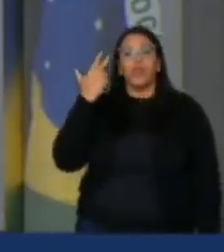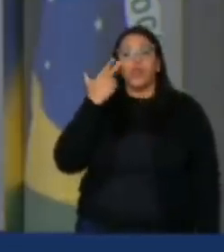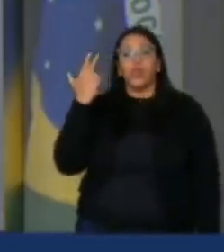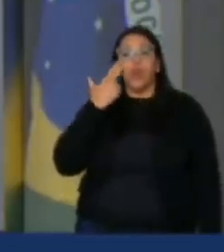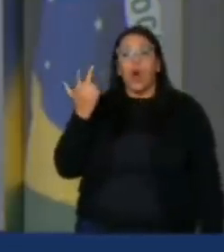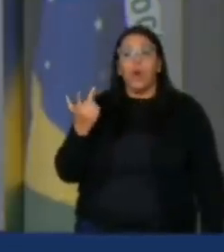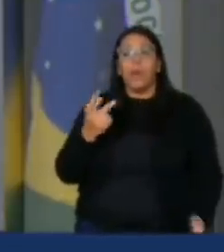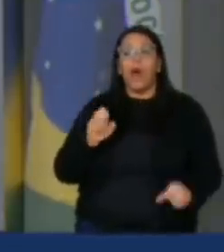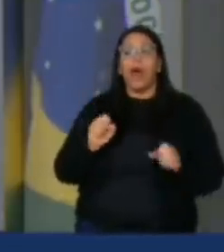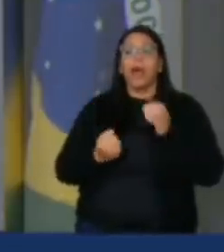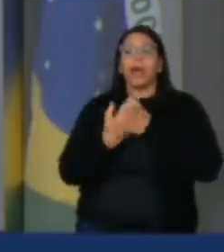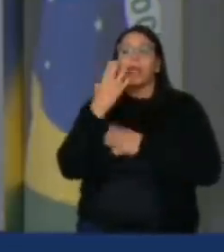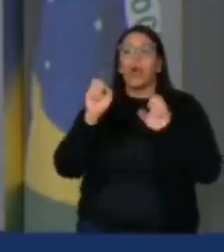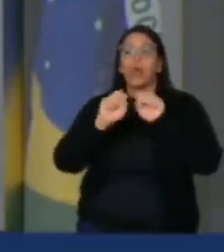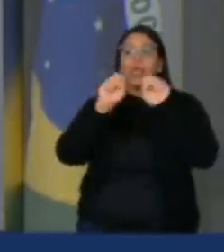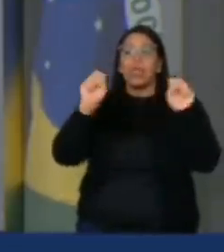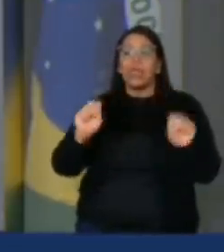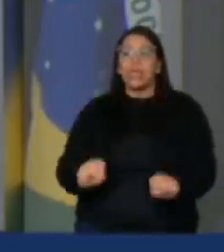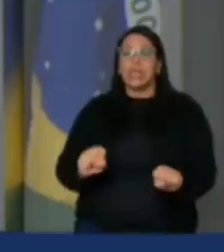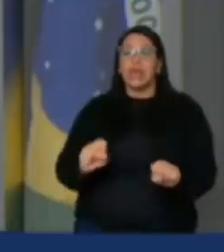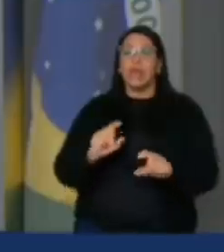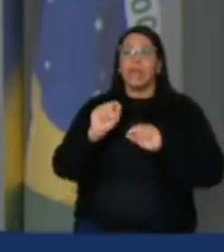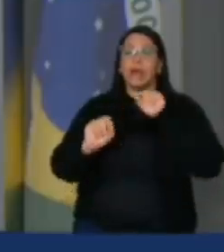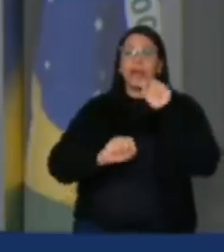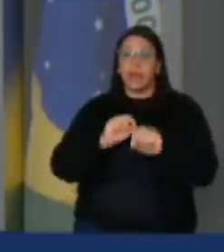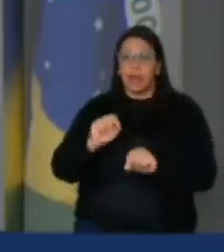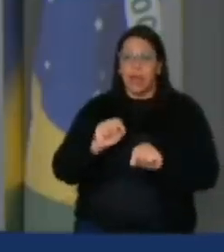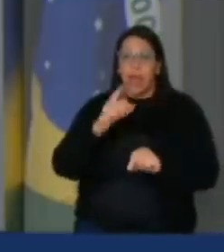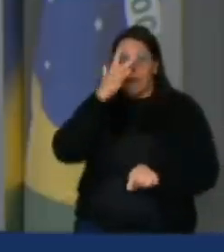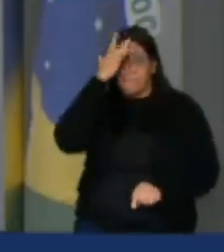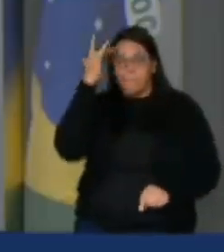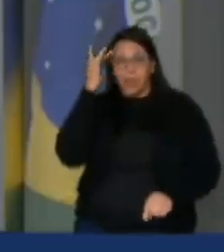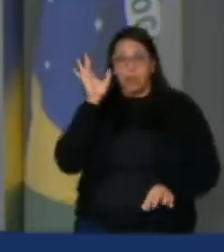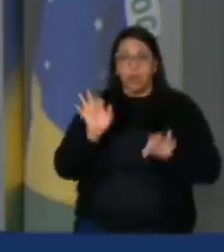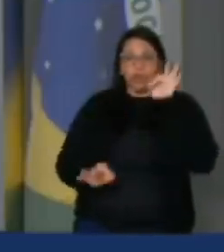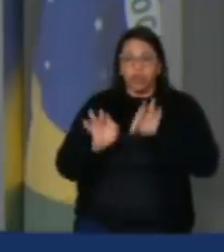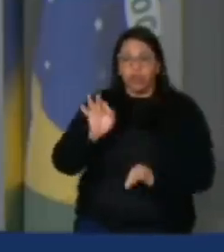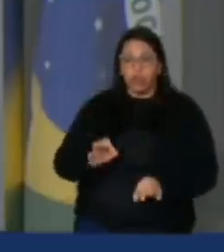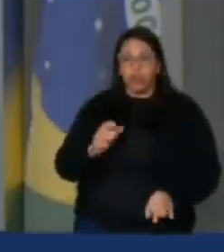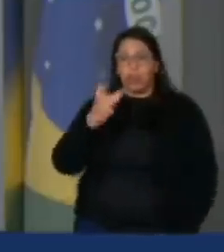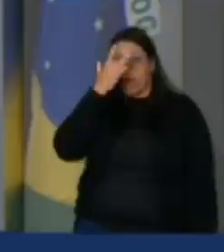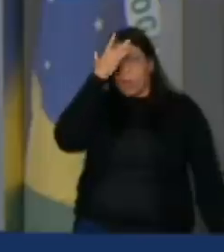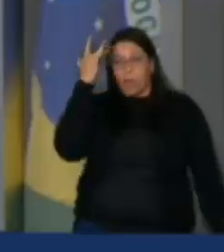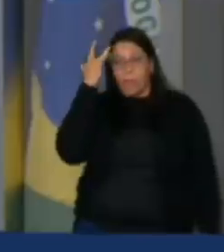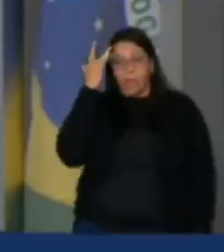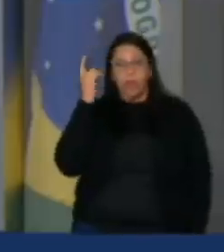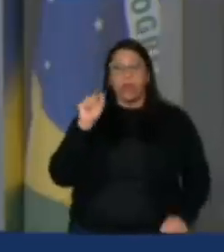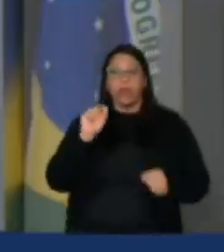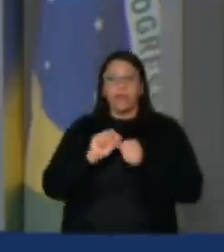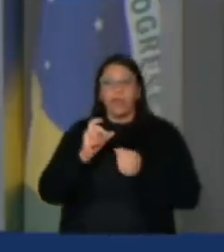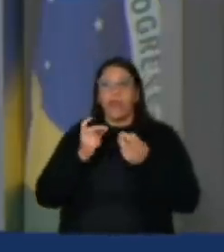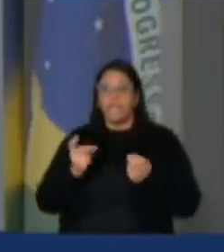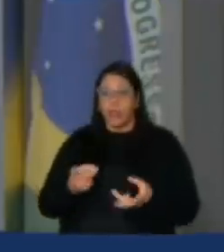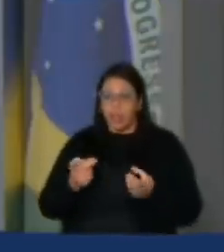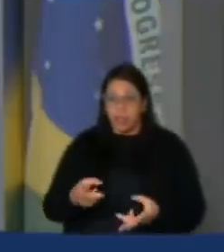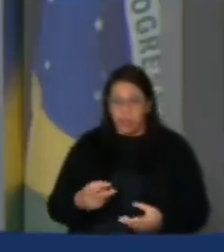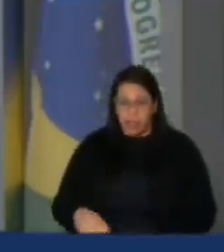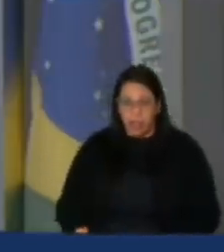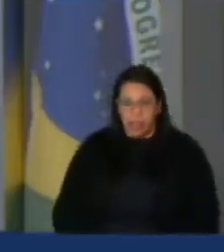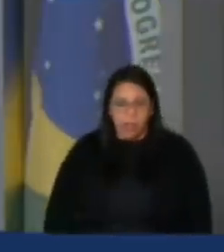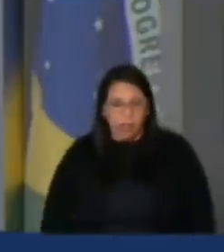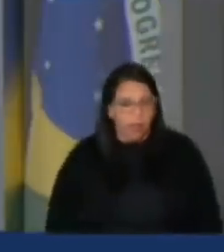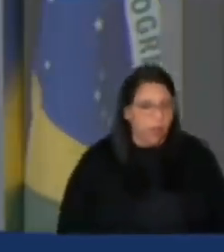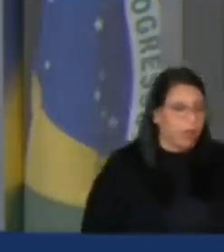a gente cria um dispositivo dizendo o seguinte. Aqueles pessoas jurídicas e físicas que quiserem negociar créditos de carbono,